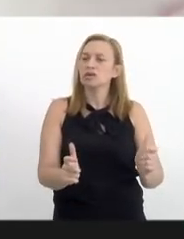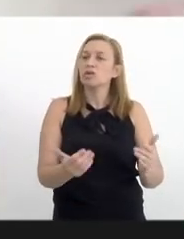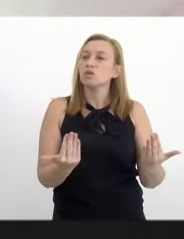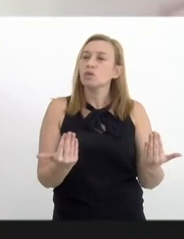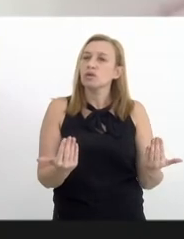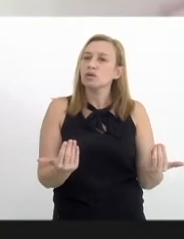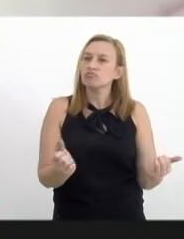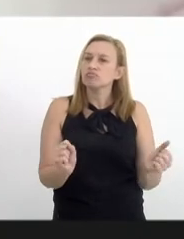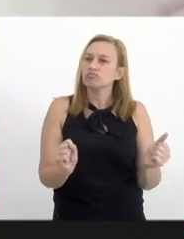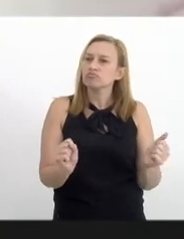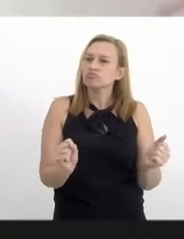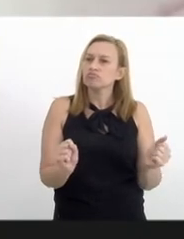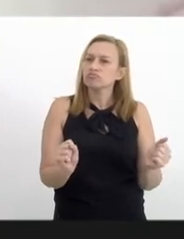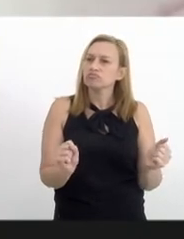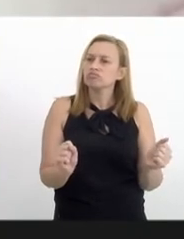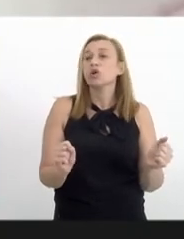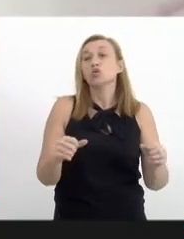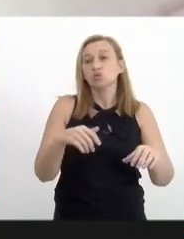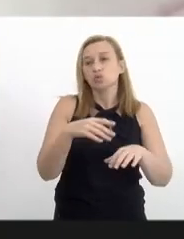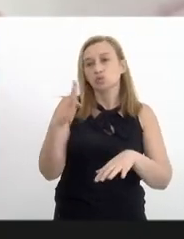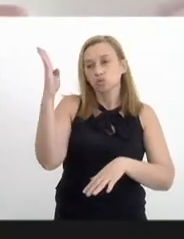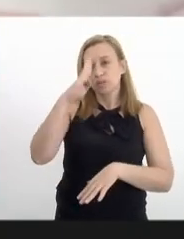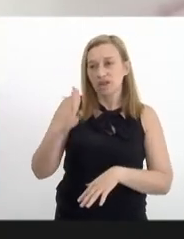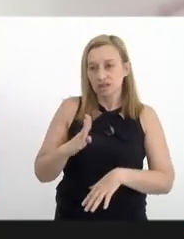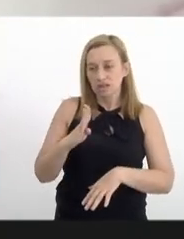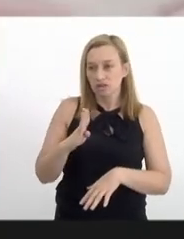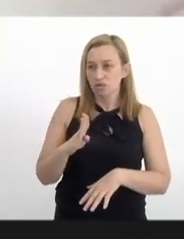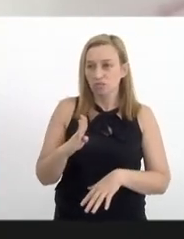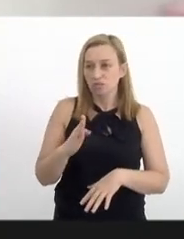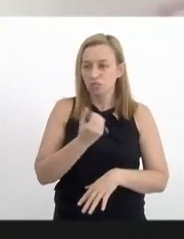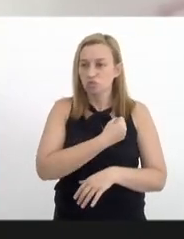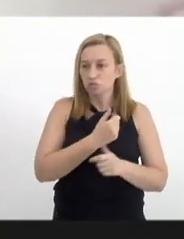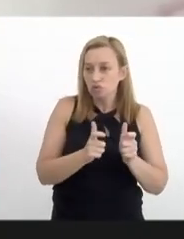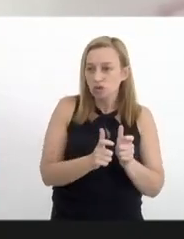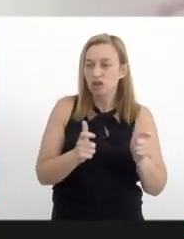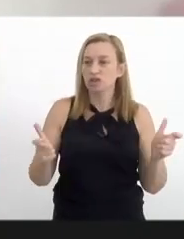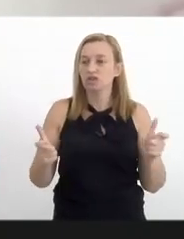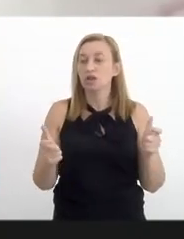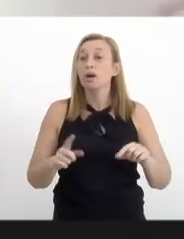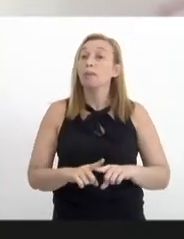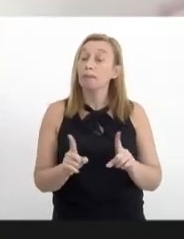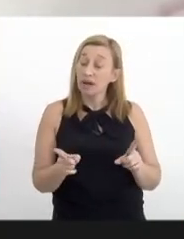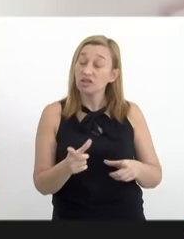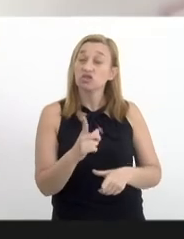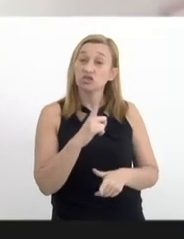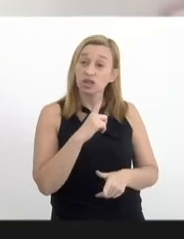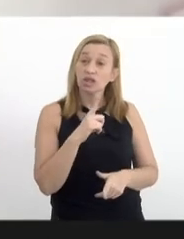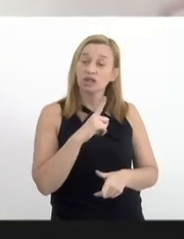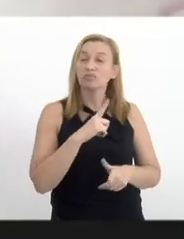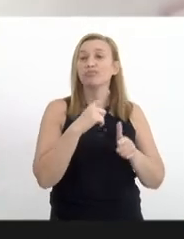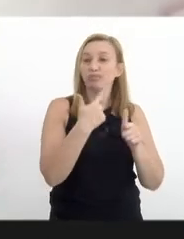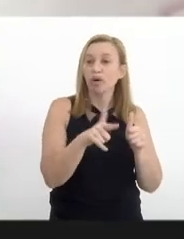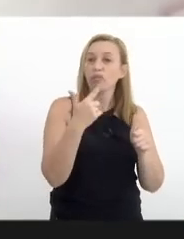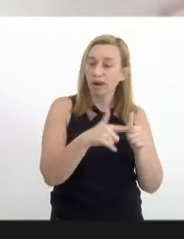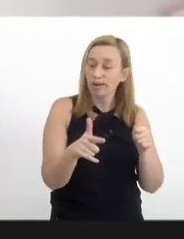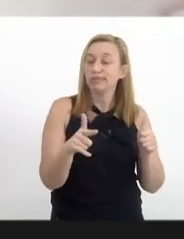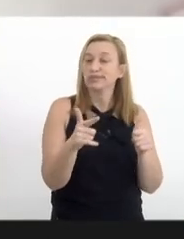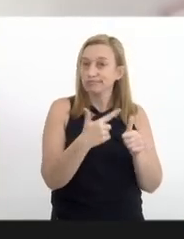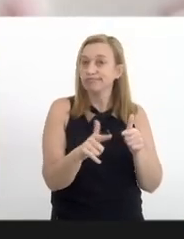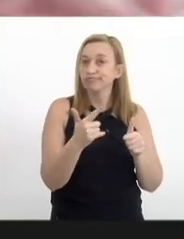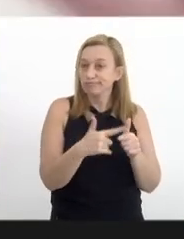comparativamente no Brasil, ela é uma rede grande, mas ela tem problemas também